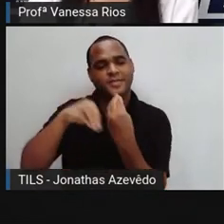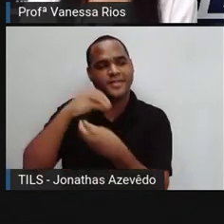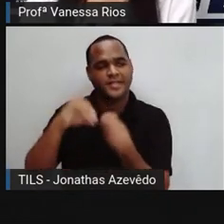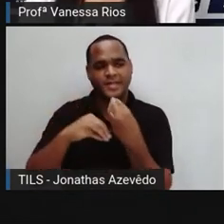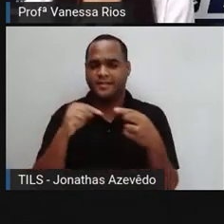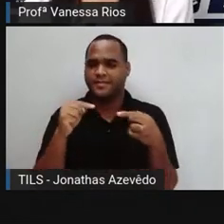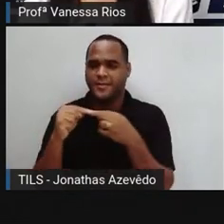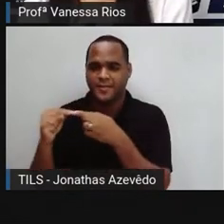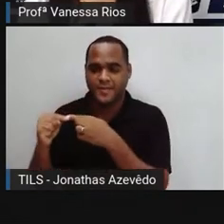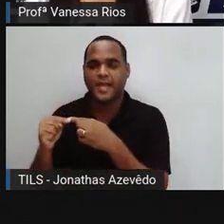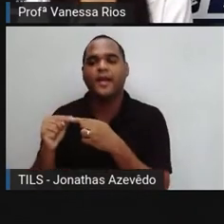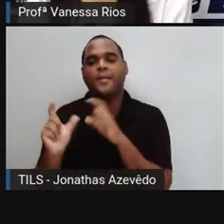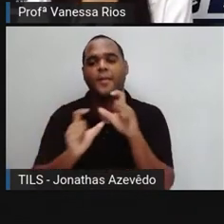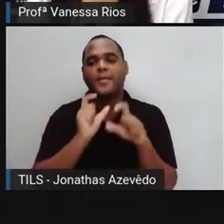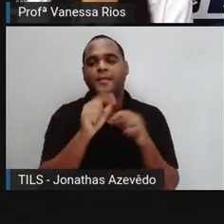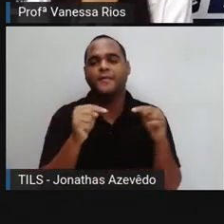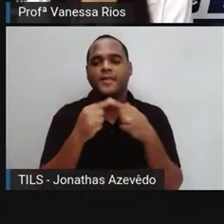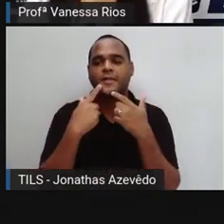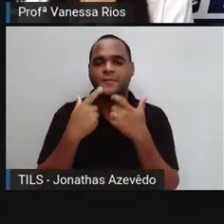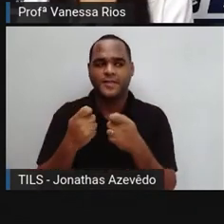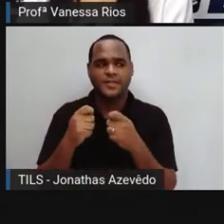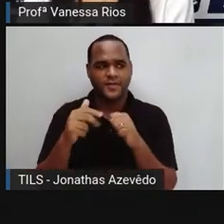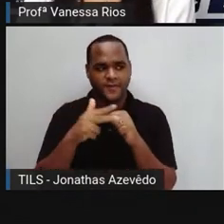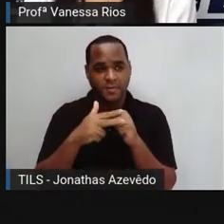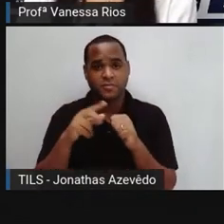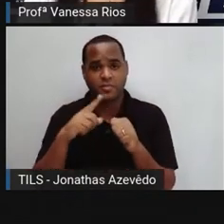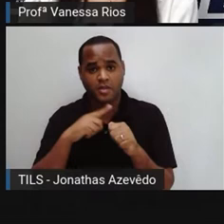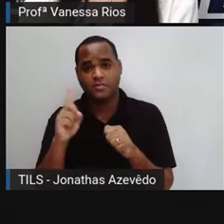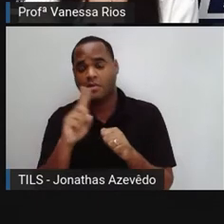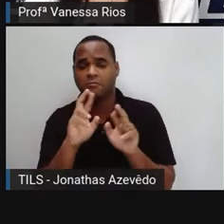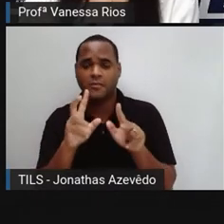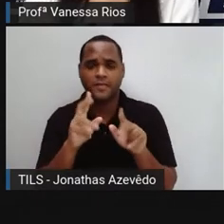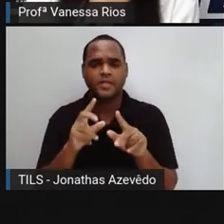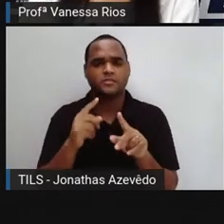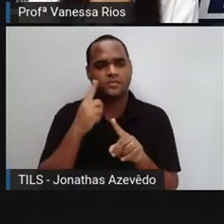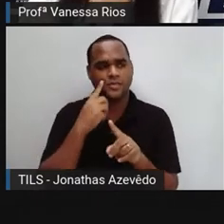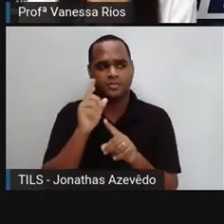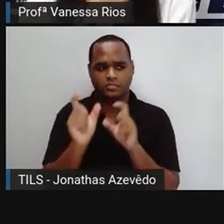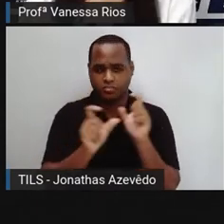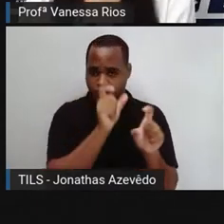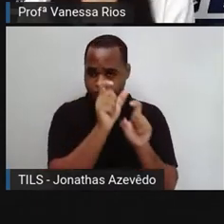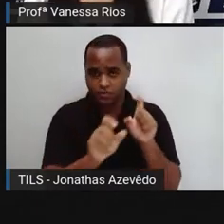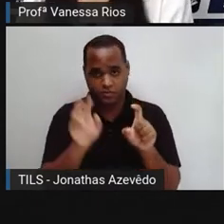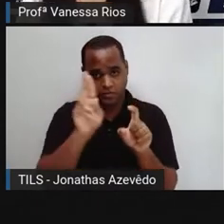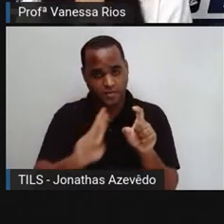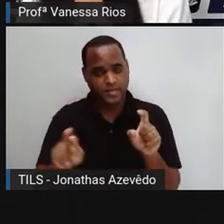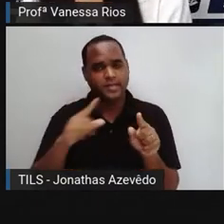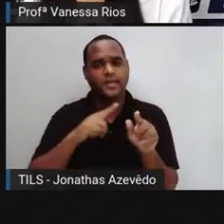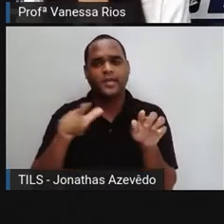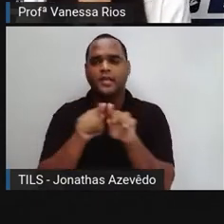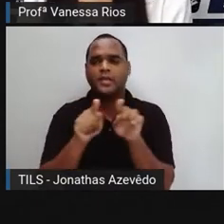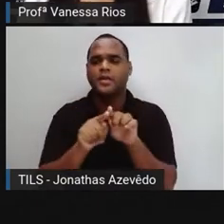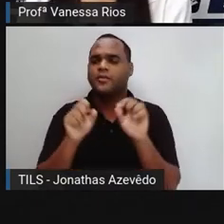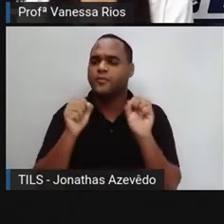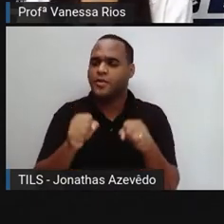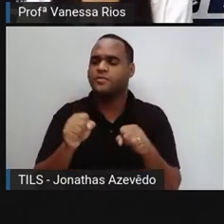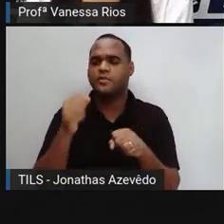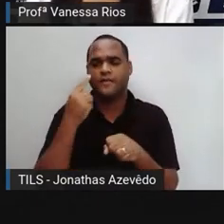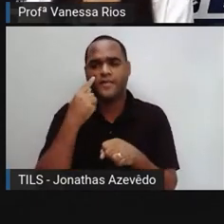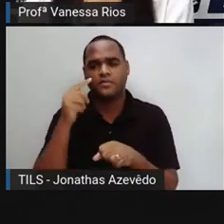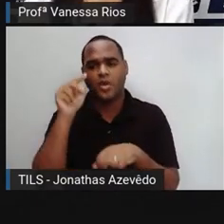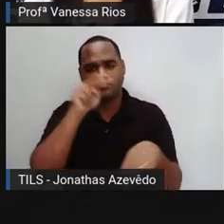verbal e não verbal. Ou seja, além de utilizar palavras, vai fazer também o uso de